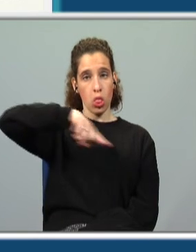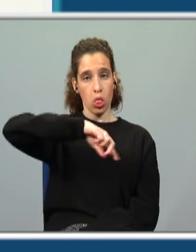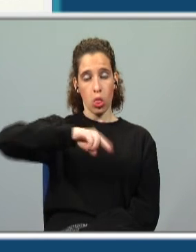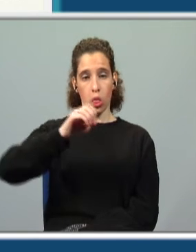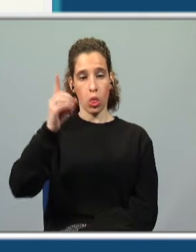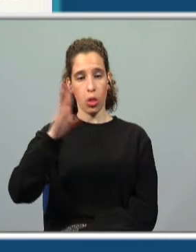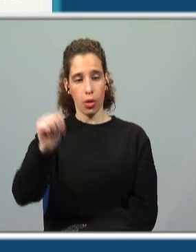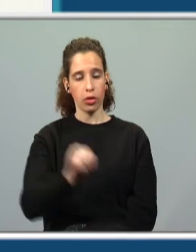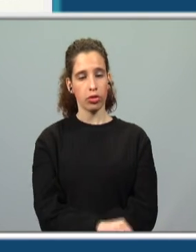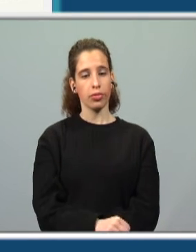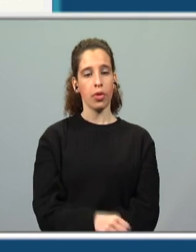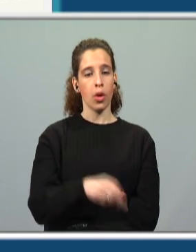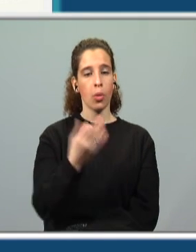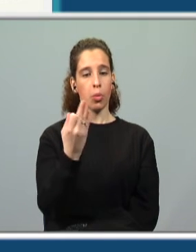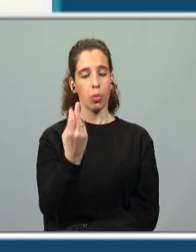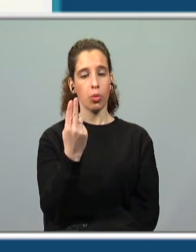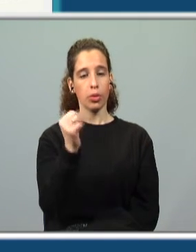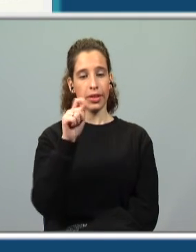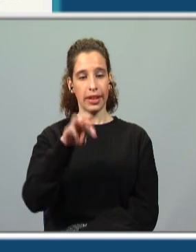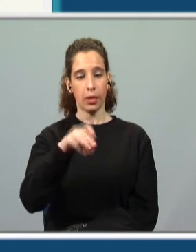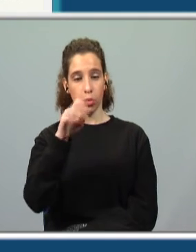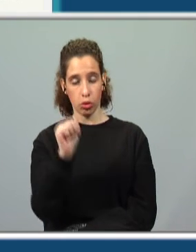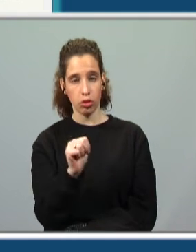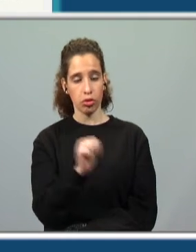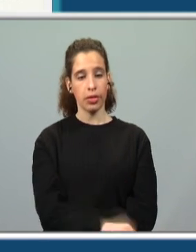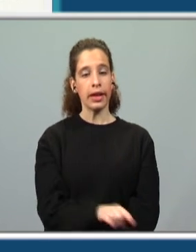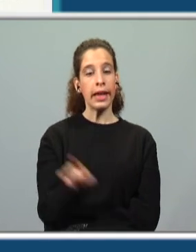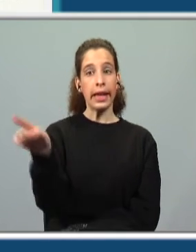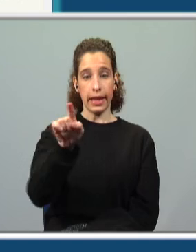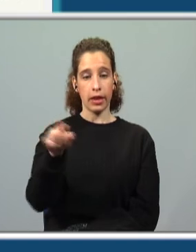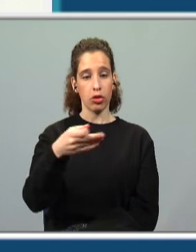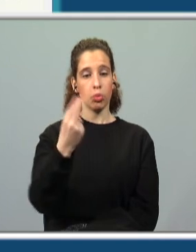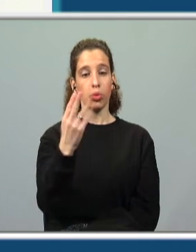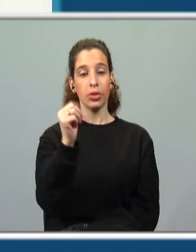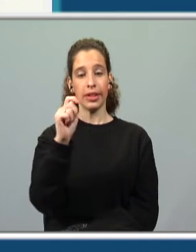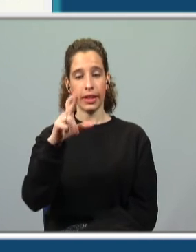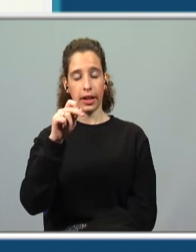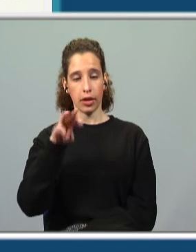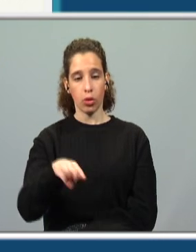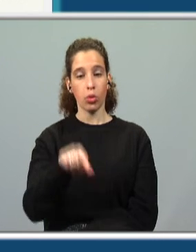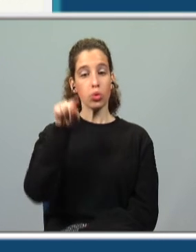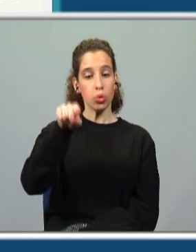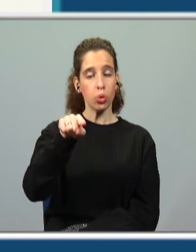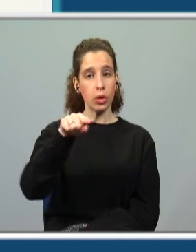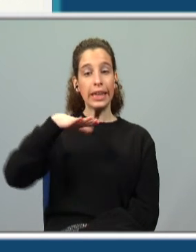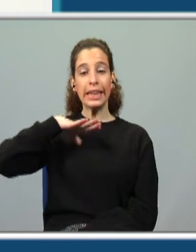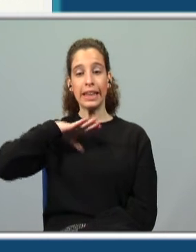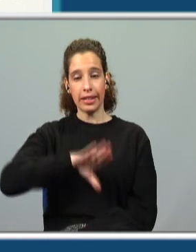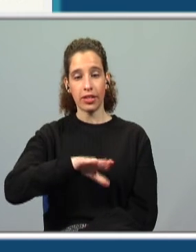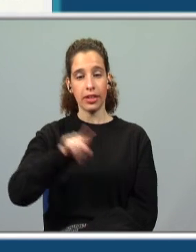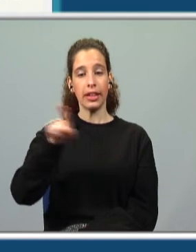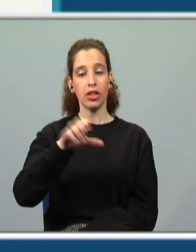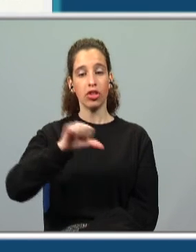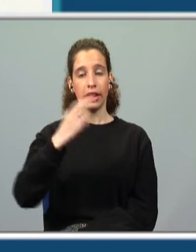pusemos, eles puseram, que é do verbo pôr, Tu quiseste, eles